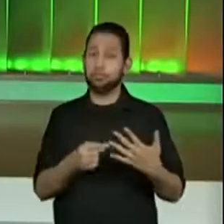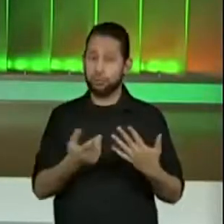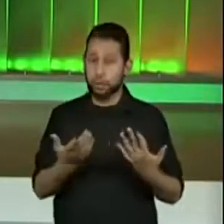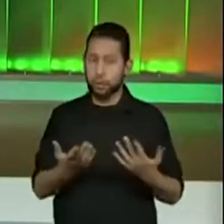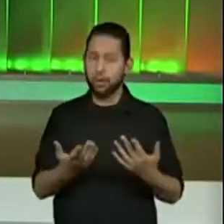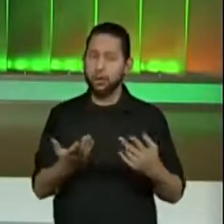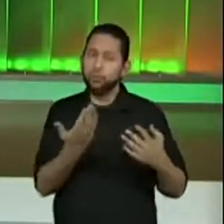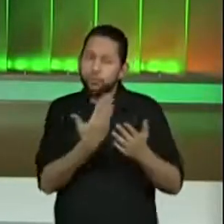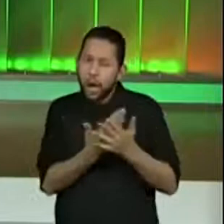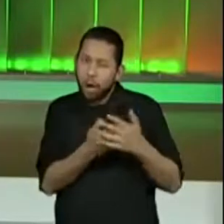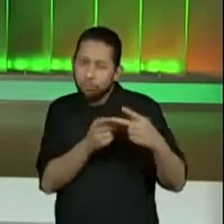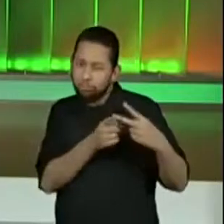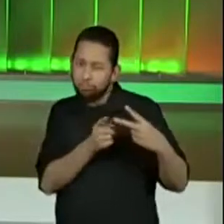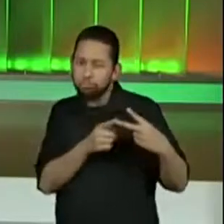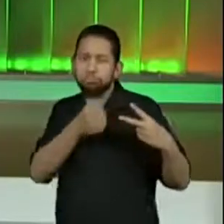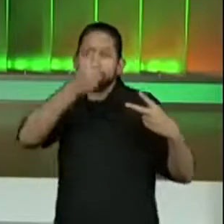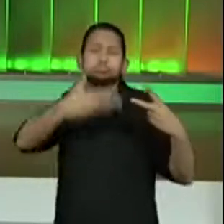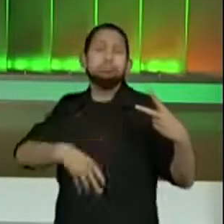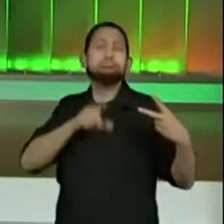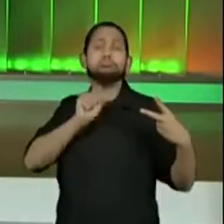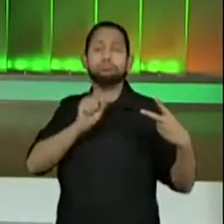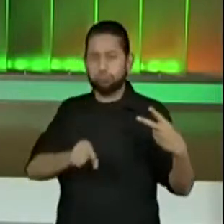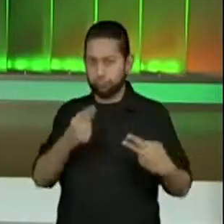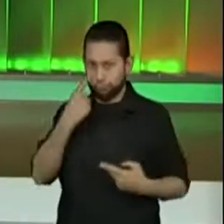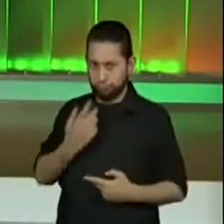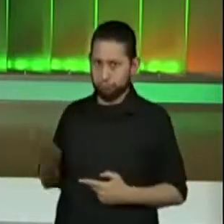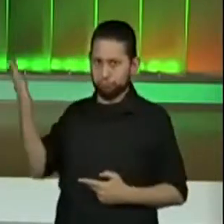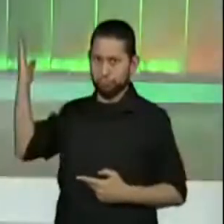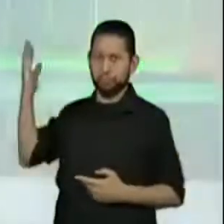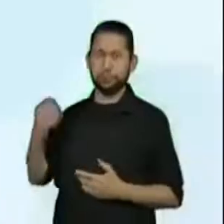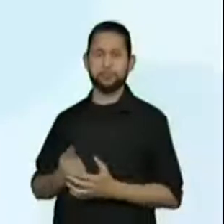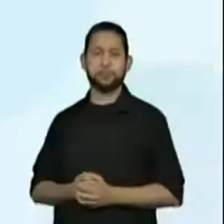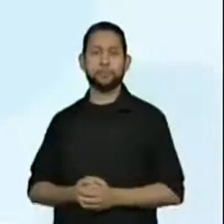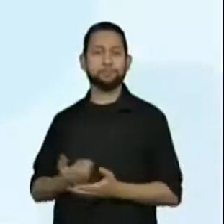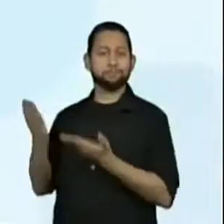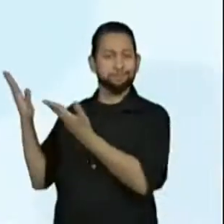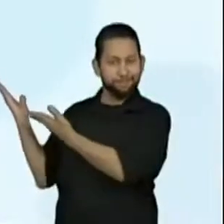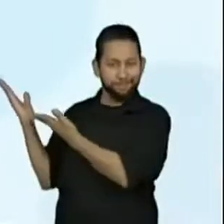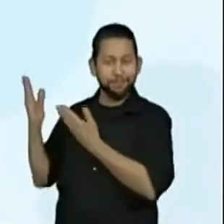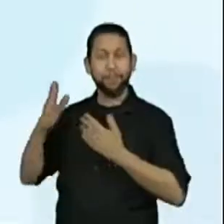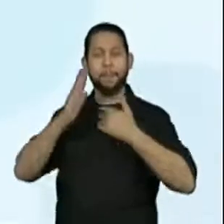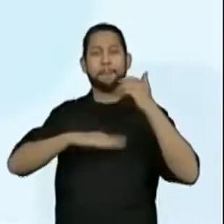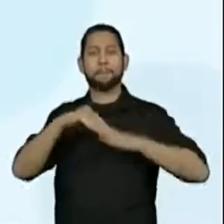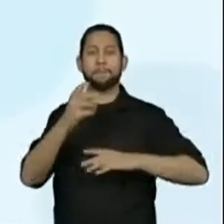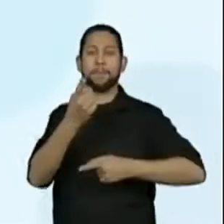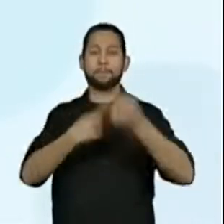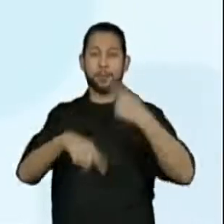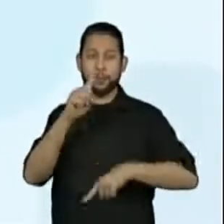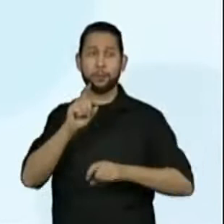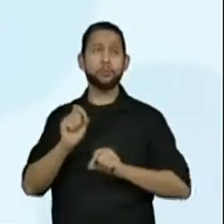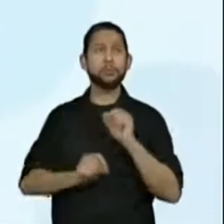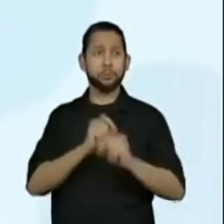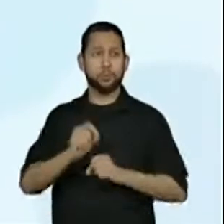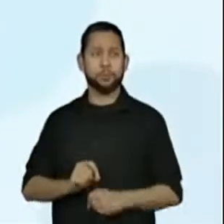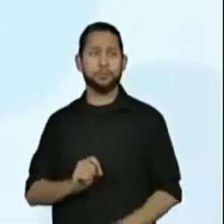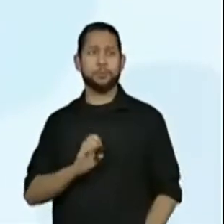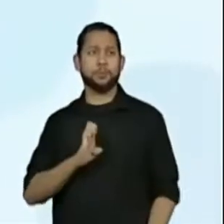momento de aula, certo? Então vamos lá. A habilidade do nosso segundo momento é a seguinte.